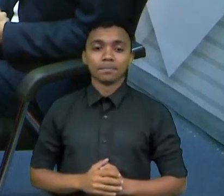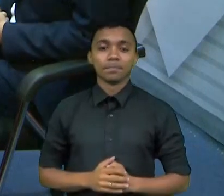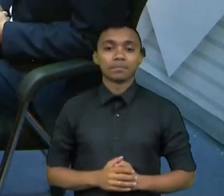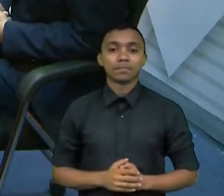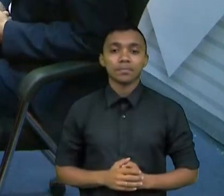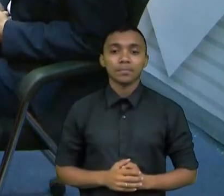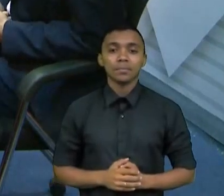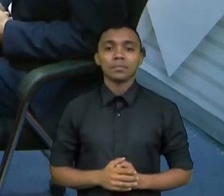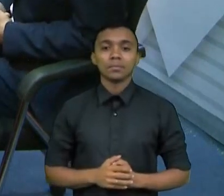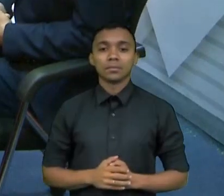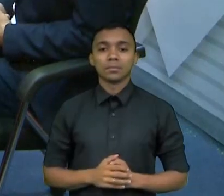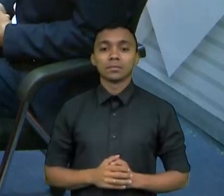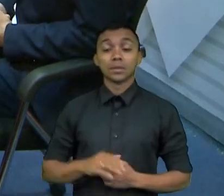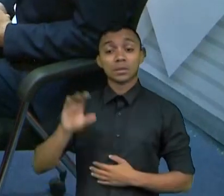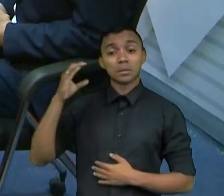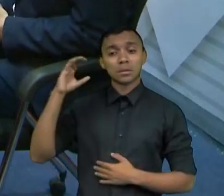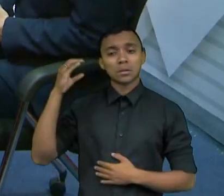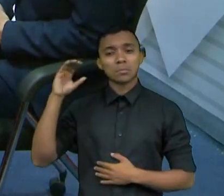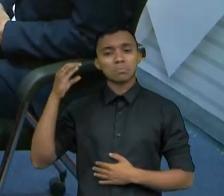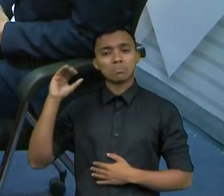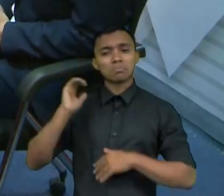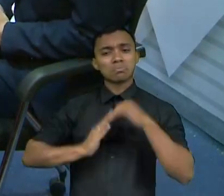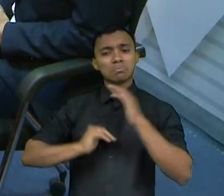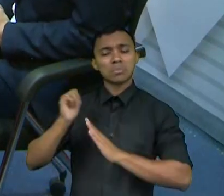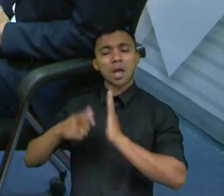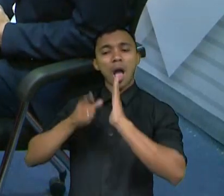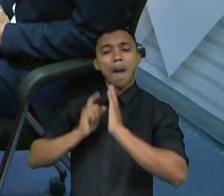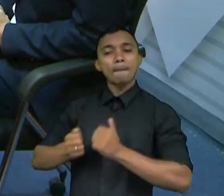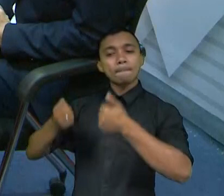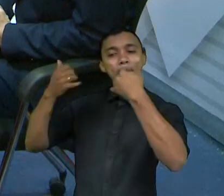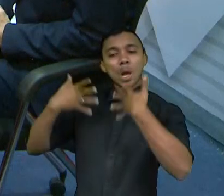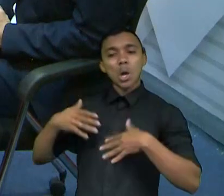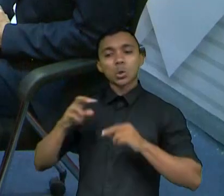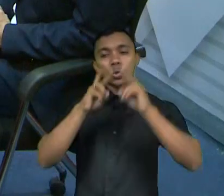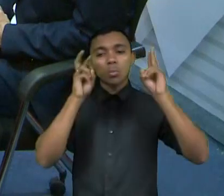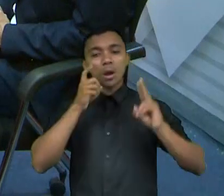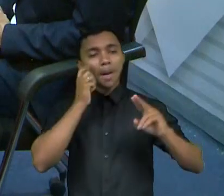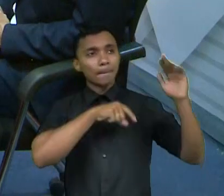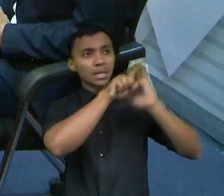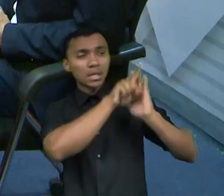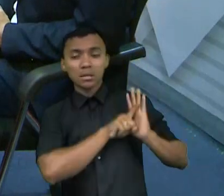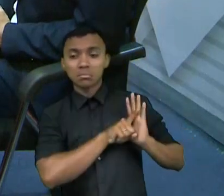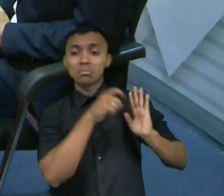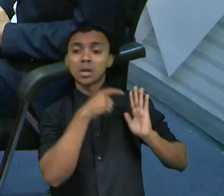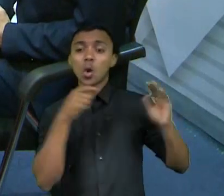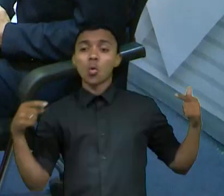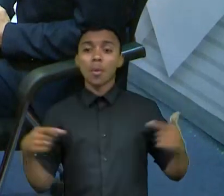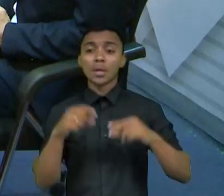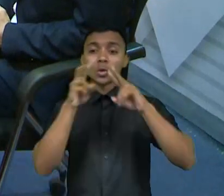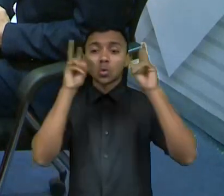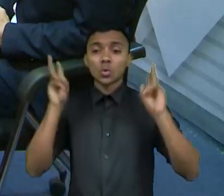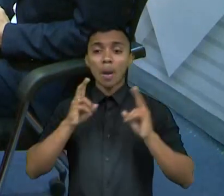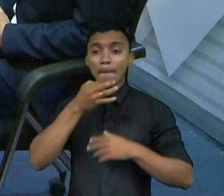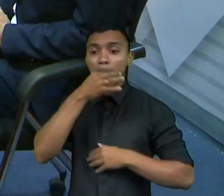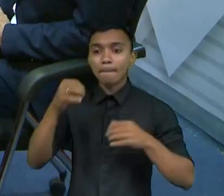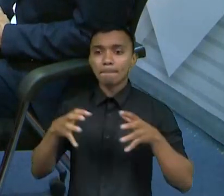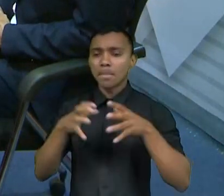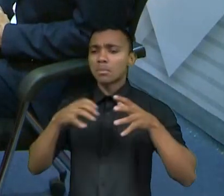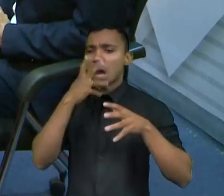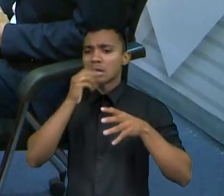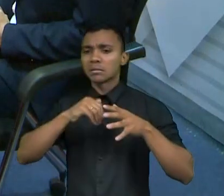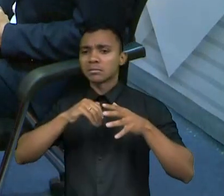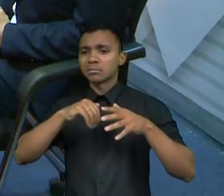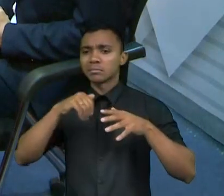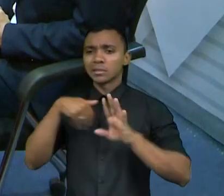Pedro, um cientista político me disse uma vez que também a questão das pesquisas, que poderia ser também a questão do censo, está muito defasado.